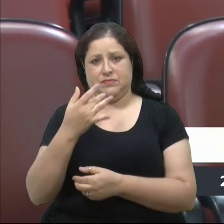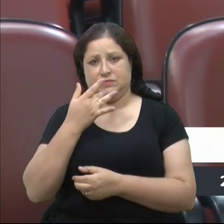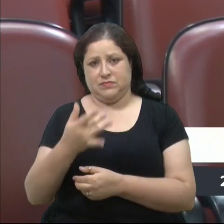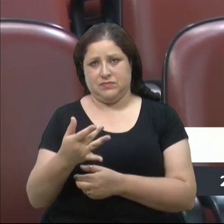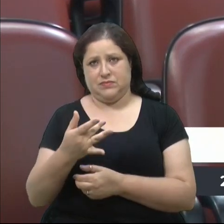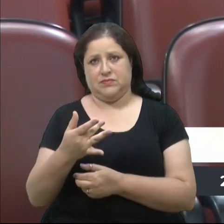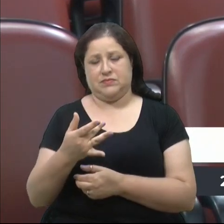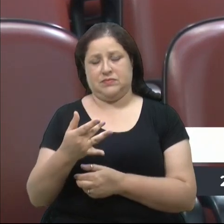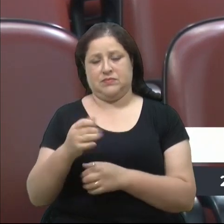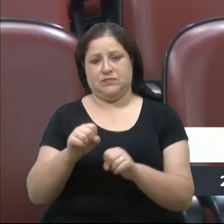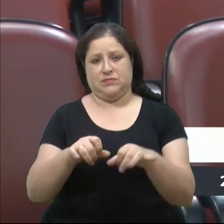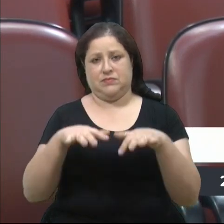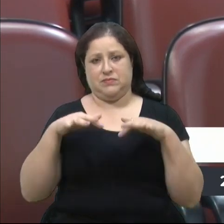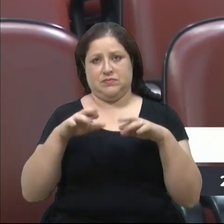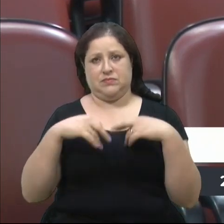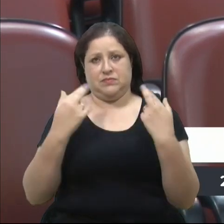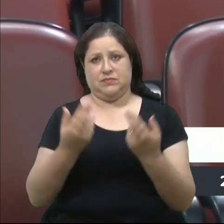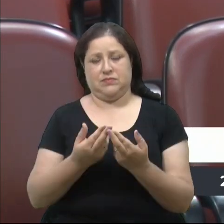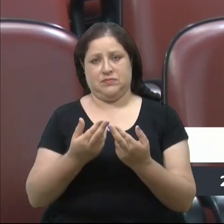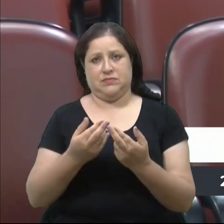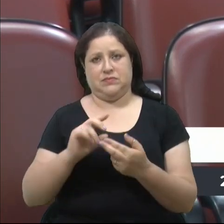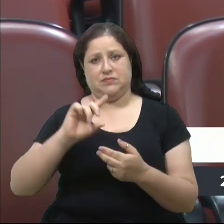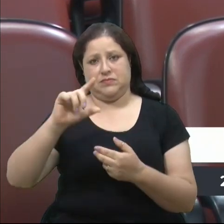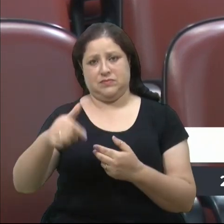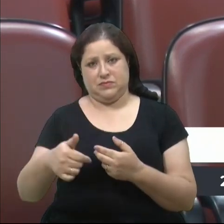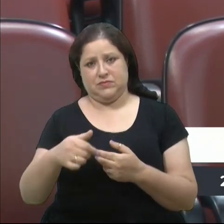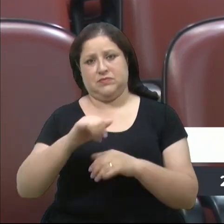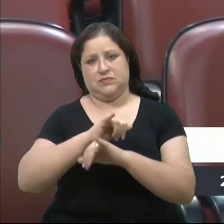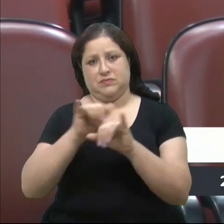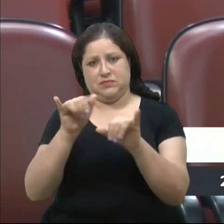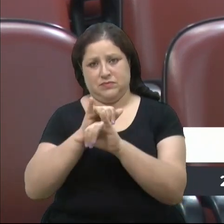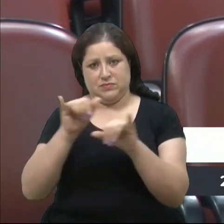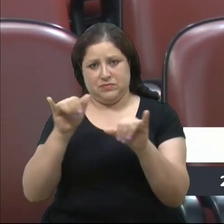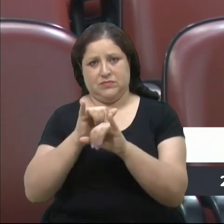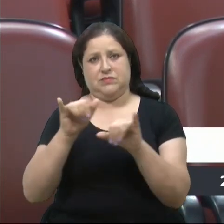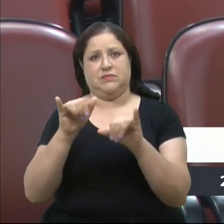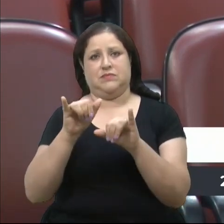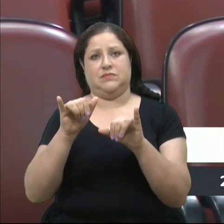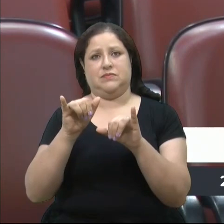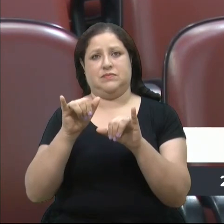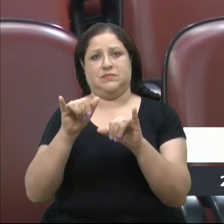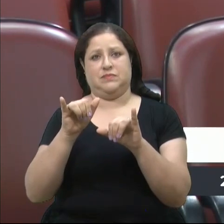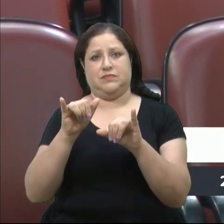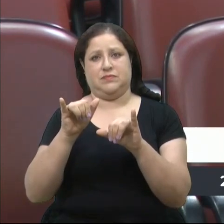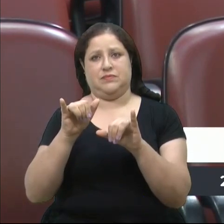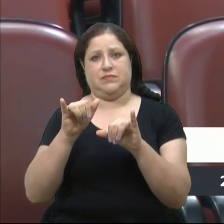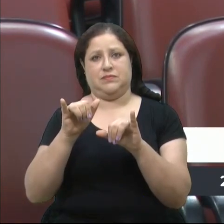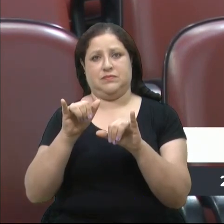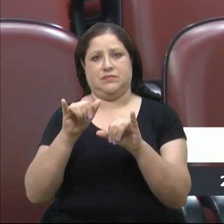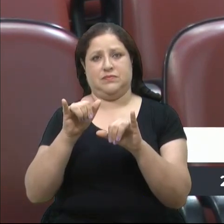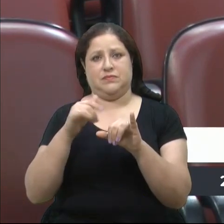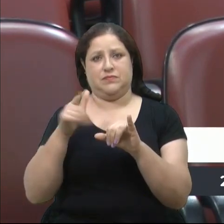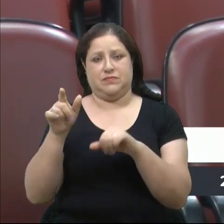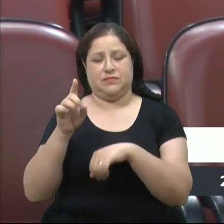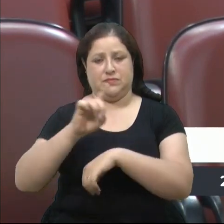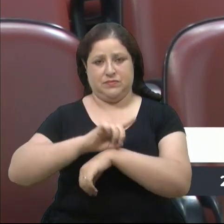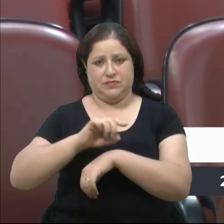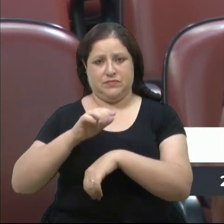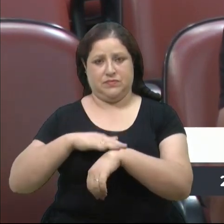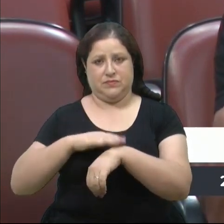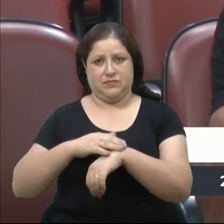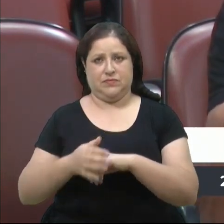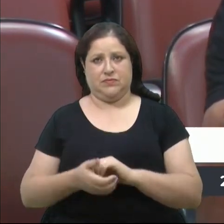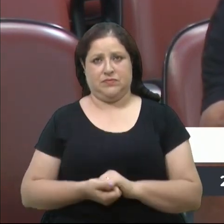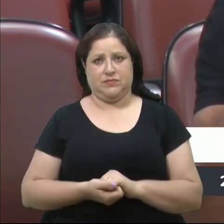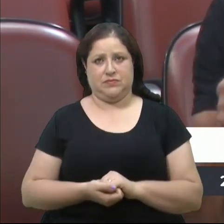da audiência pública. Posteriormente, estaremos avisando outro dia e outro horário.